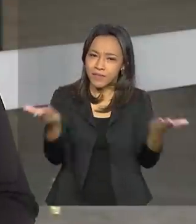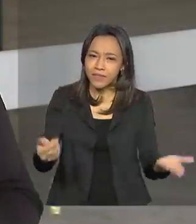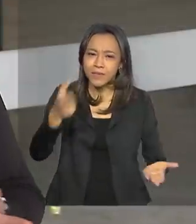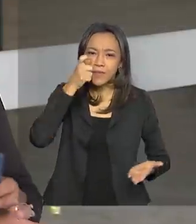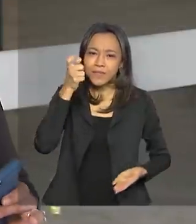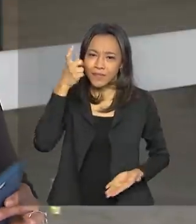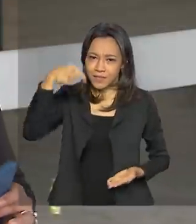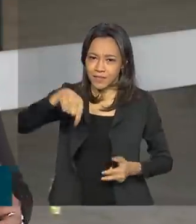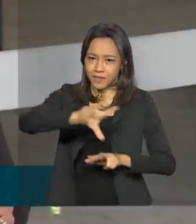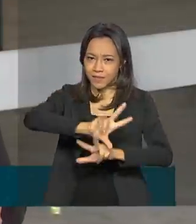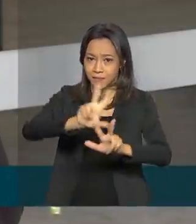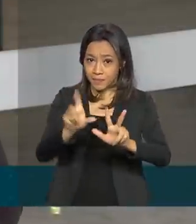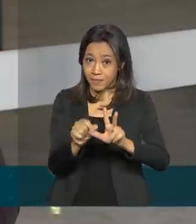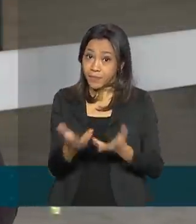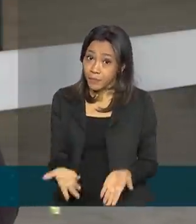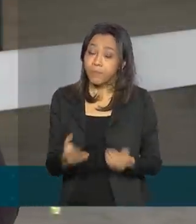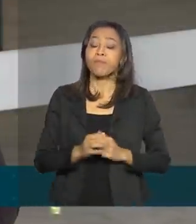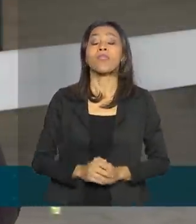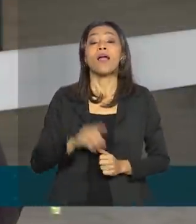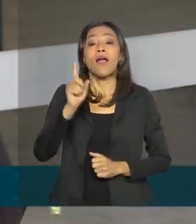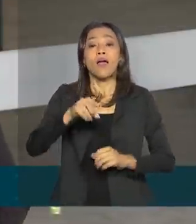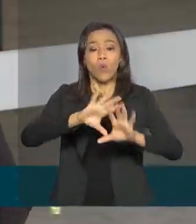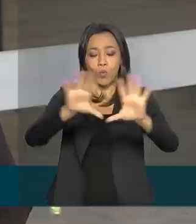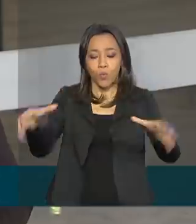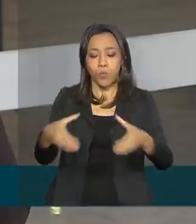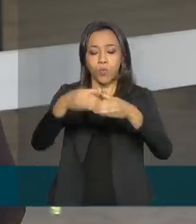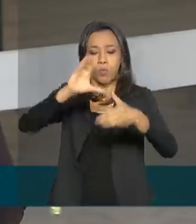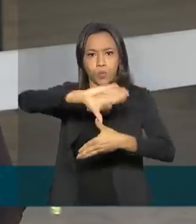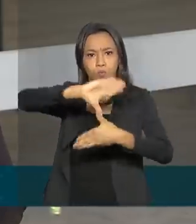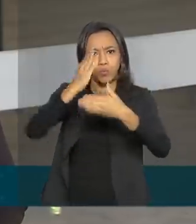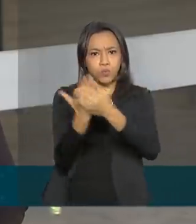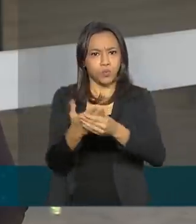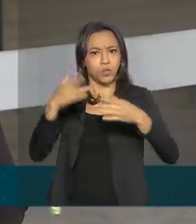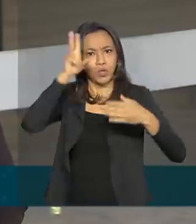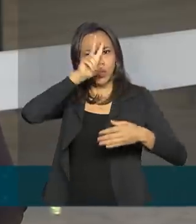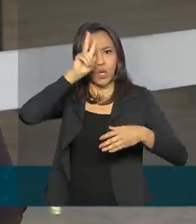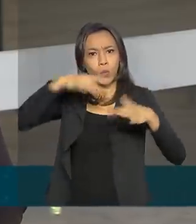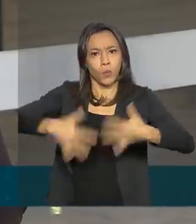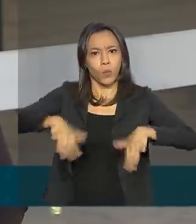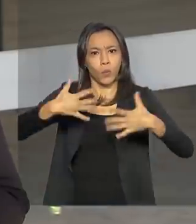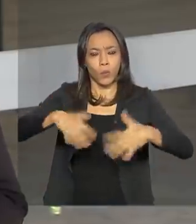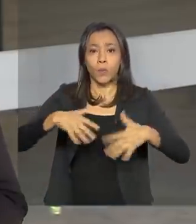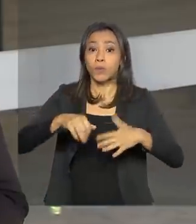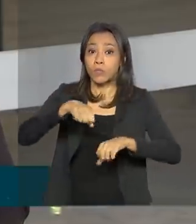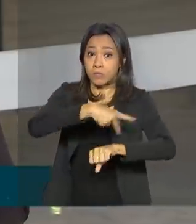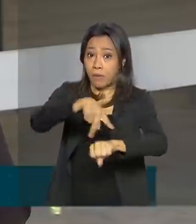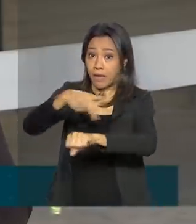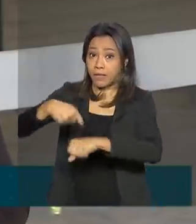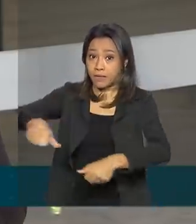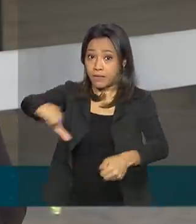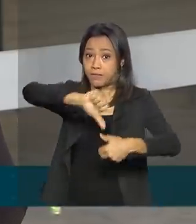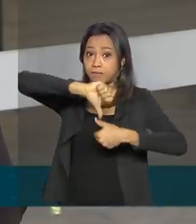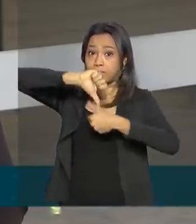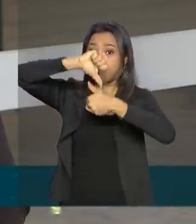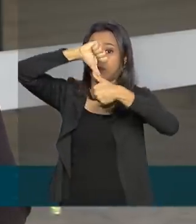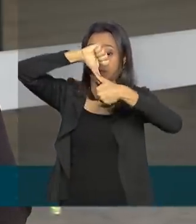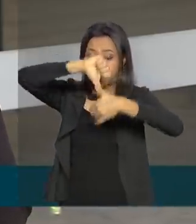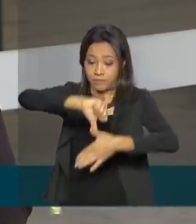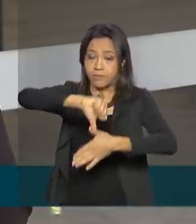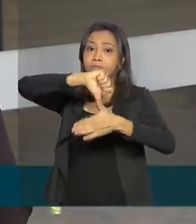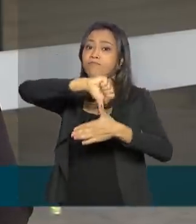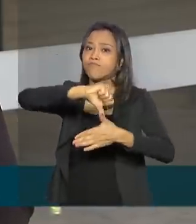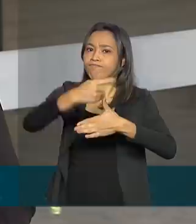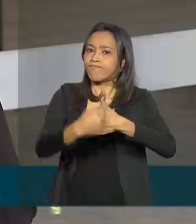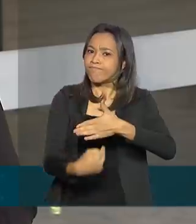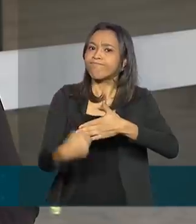acompanham. Pois é, Carla, essa vai ser uma cúpula do Mercosul histórica para esses países da América do Sul. Isso porque, pela primeira vez, o encontro da